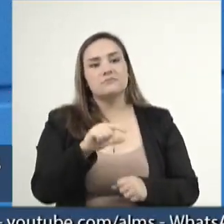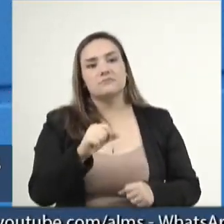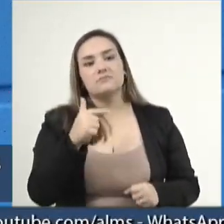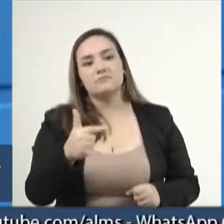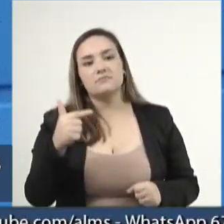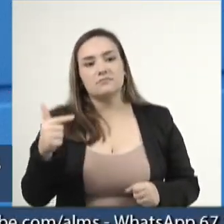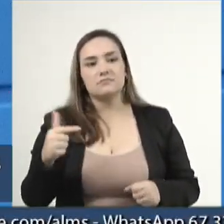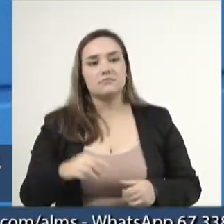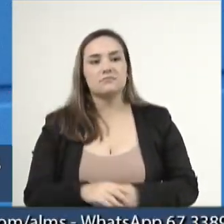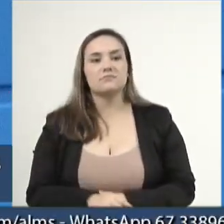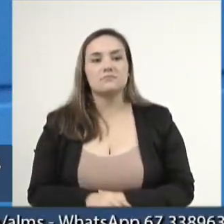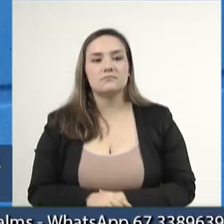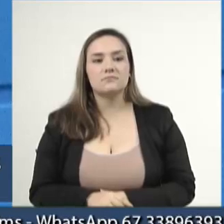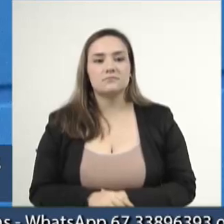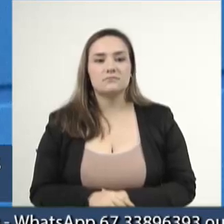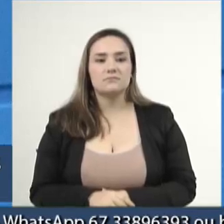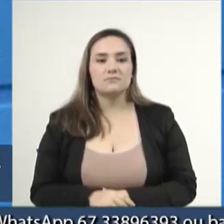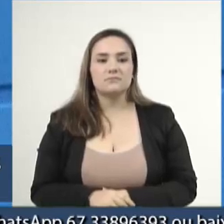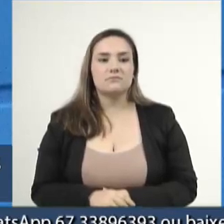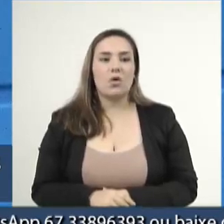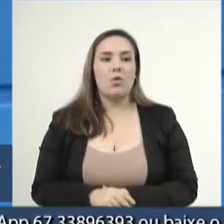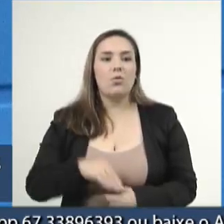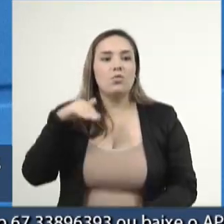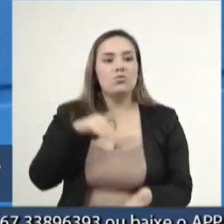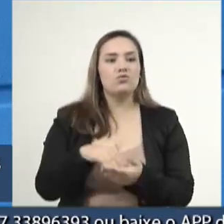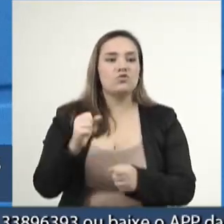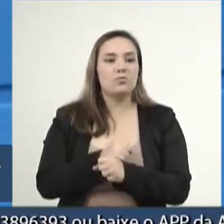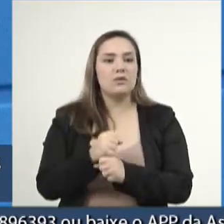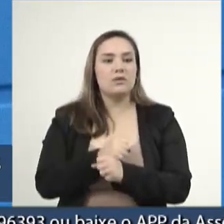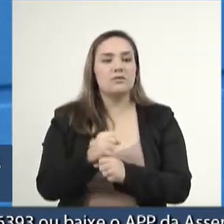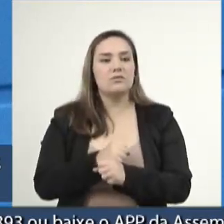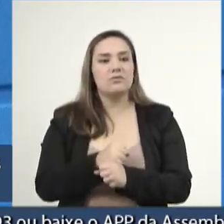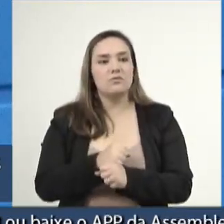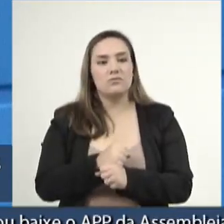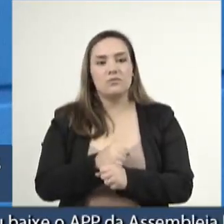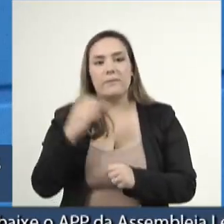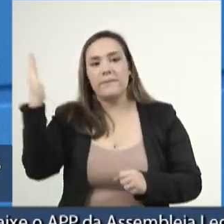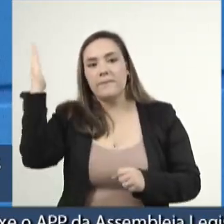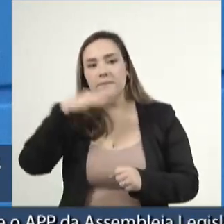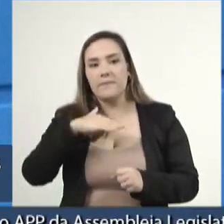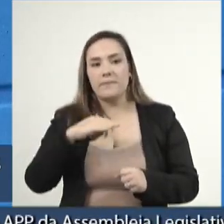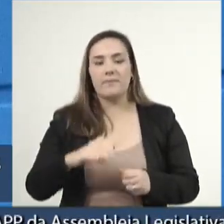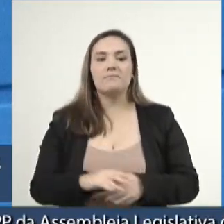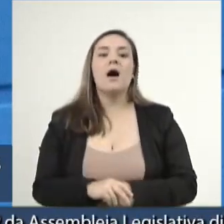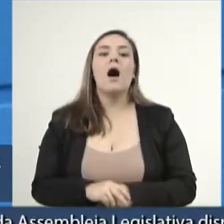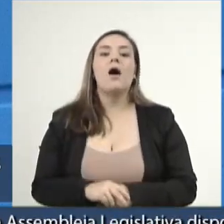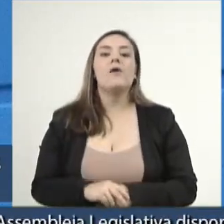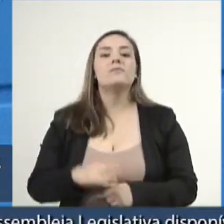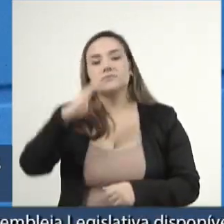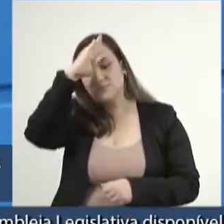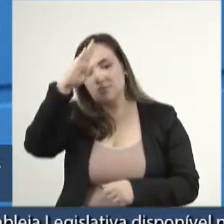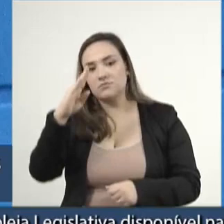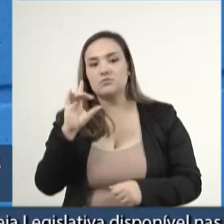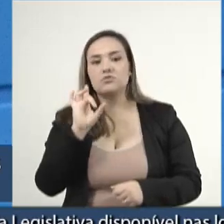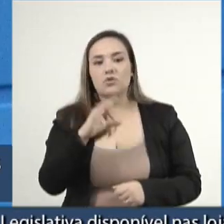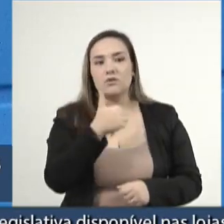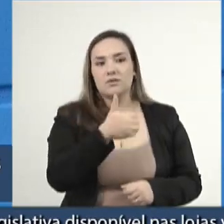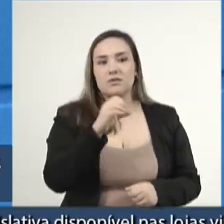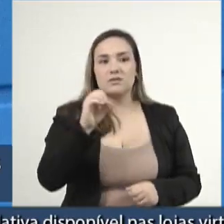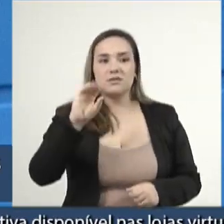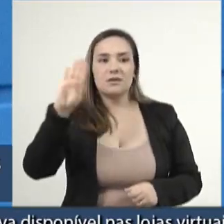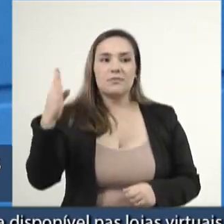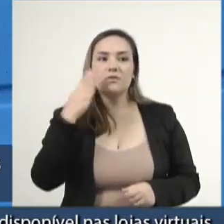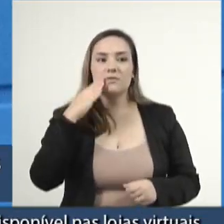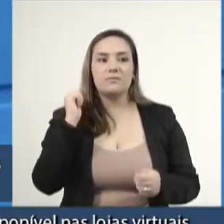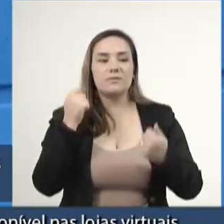no último ano do maldito governo, mais de 100 bilhões da elite rural ficou fora